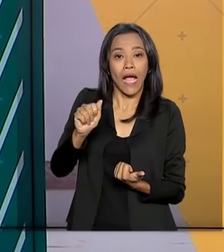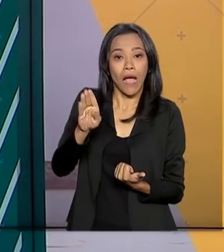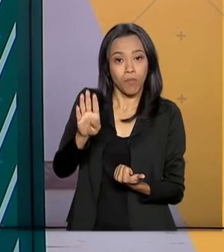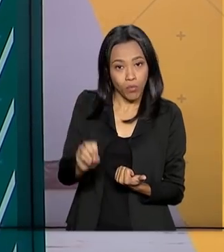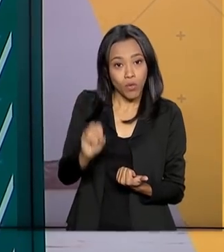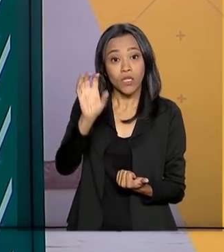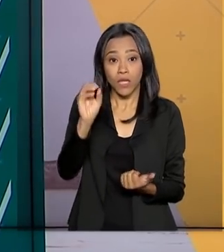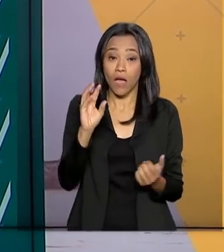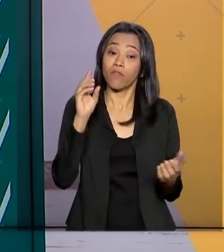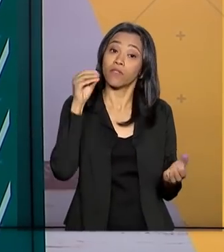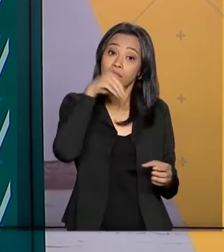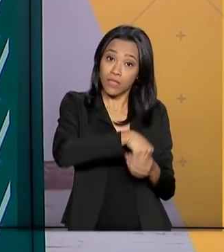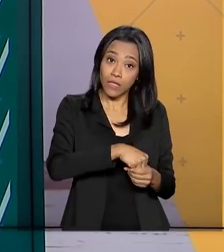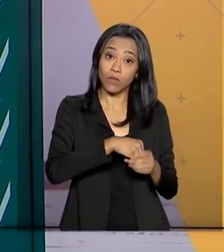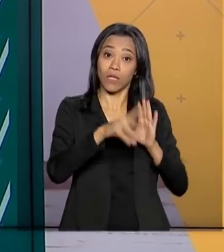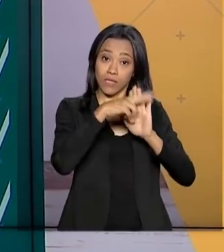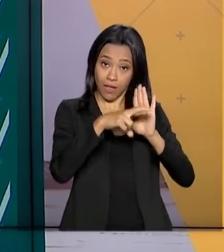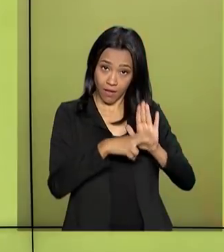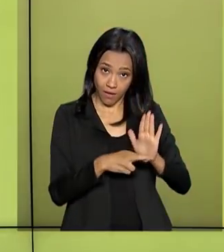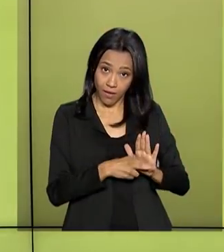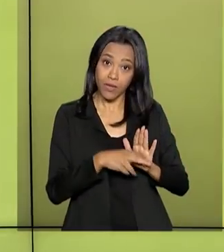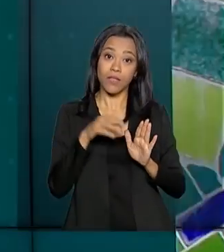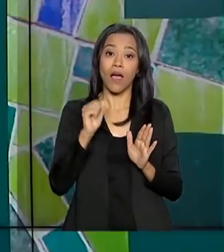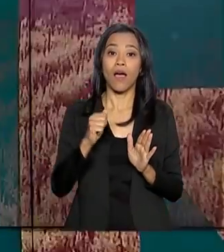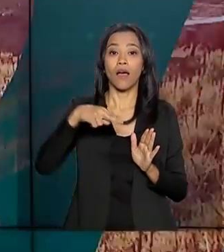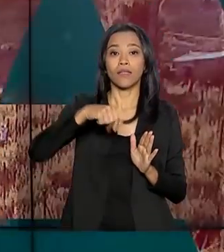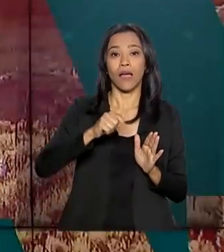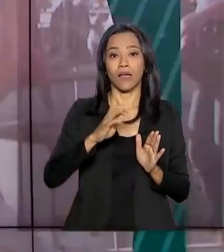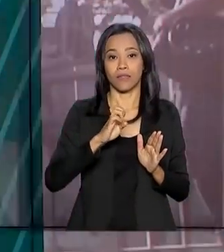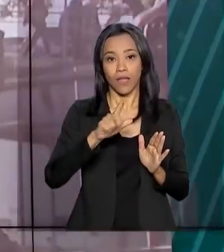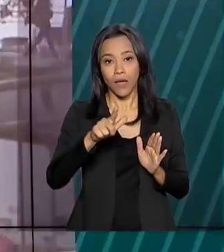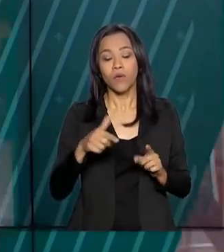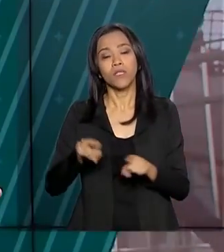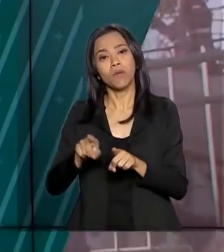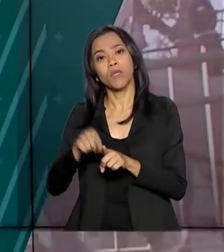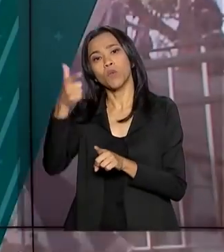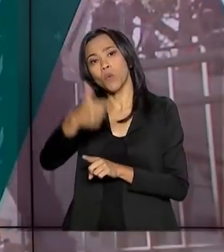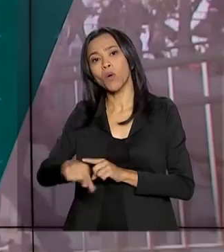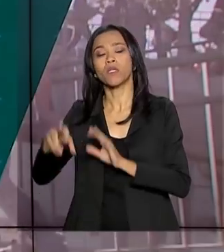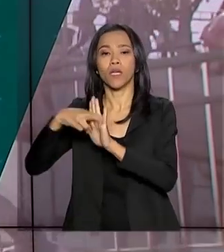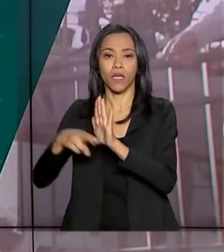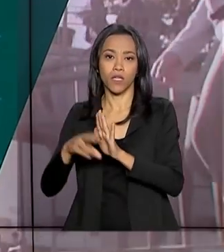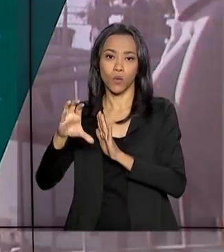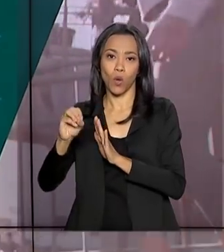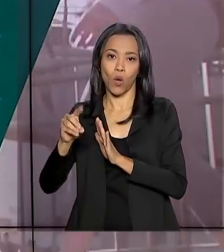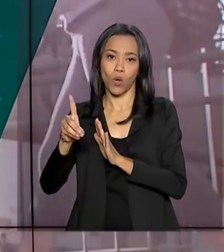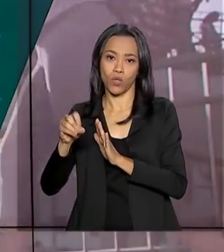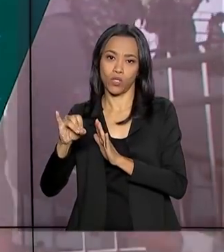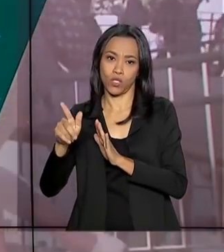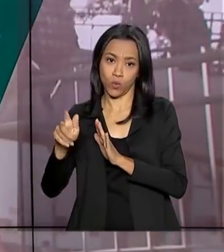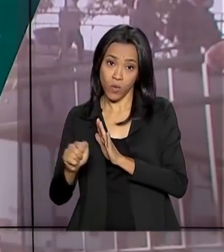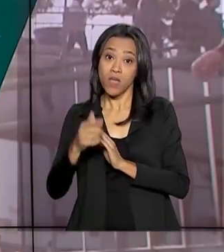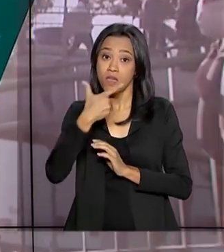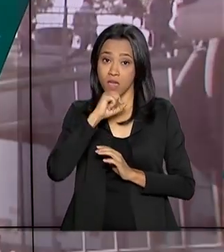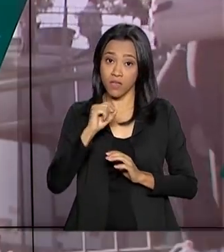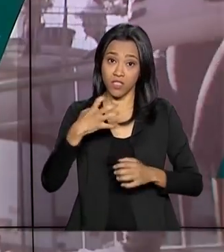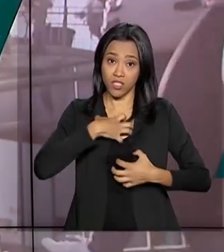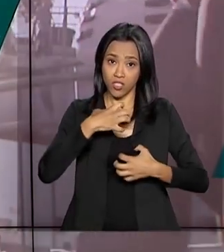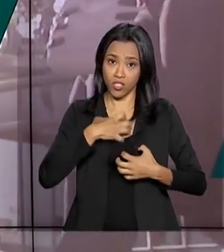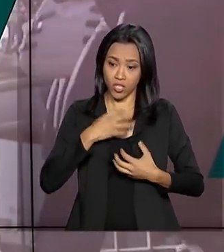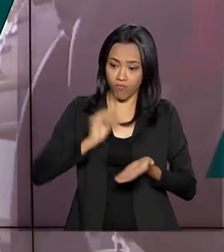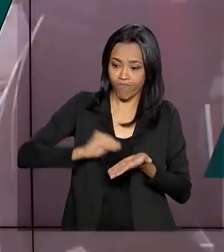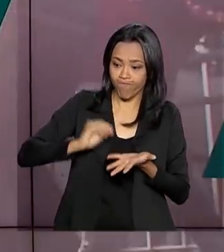Consumidor e em normas da Anatel. A nova lei permite maior segurança jurídica aos consumidores e quem se sentir lesado pode entrar